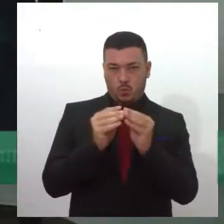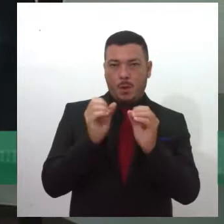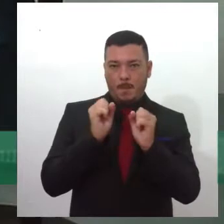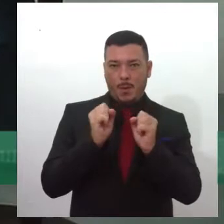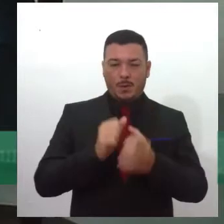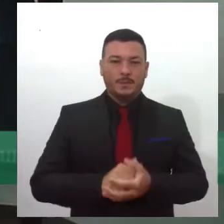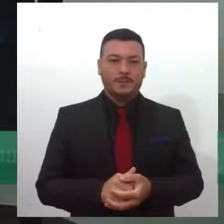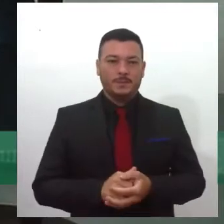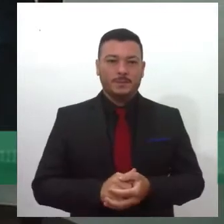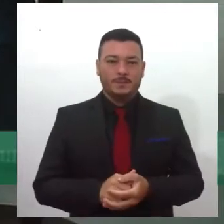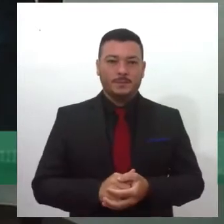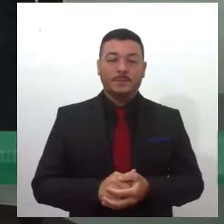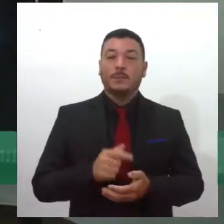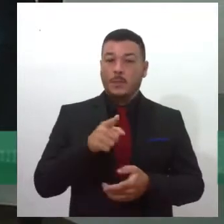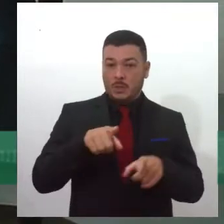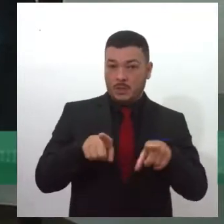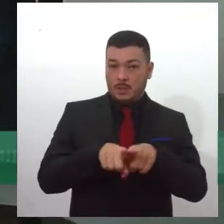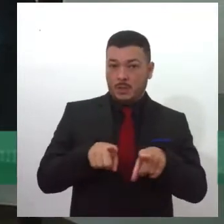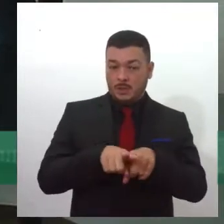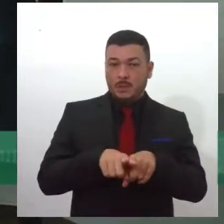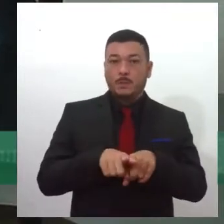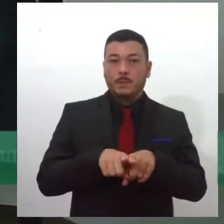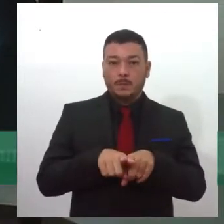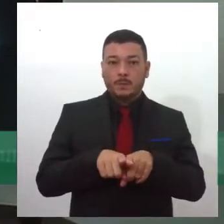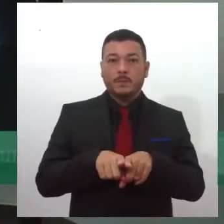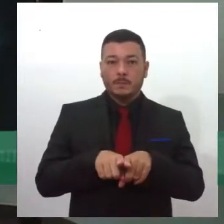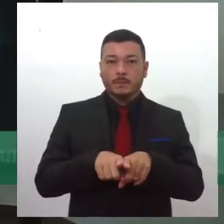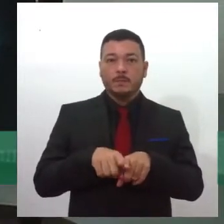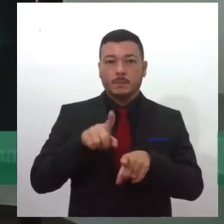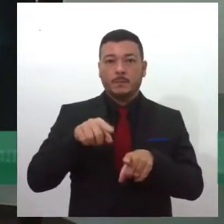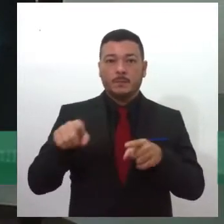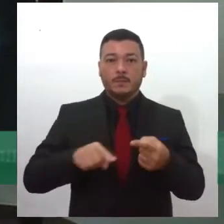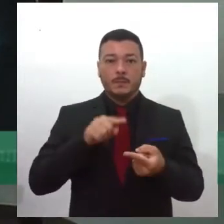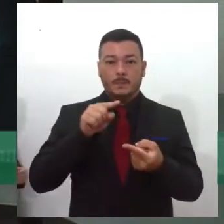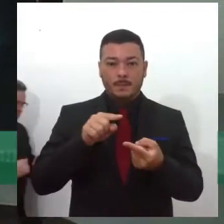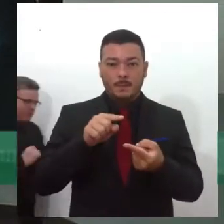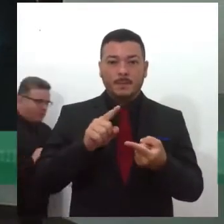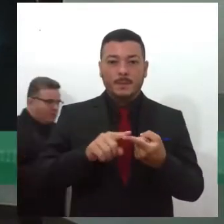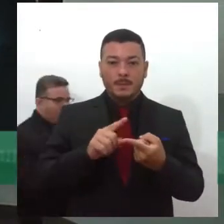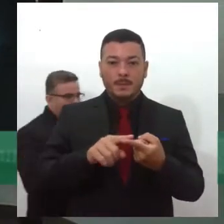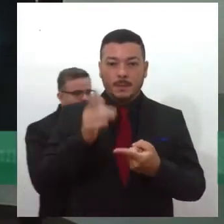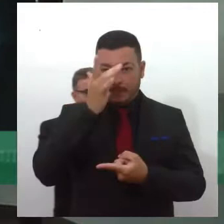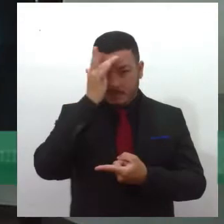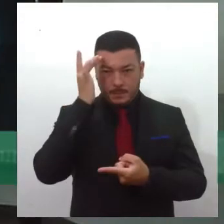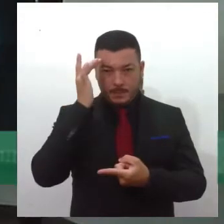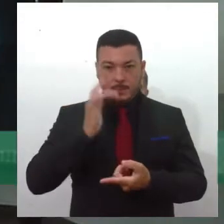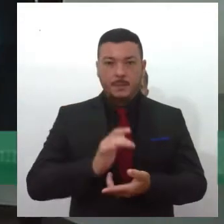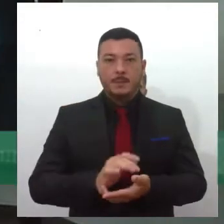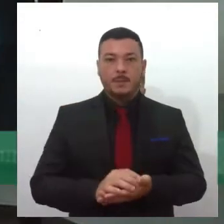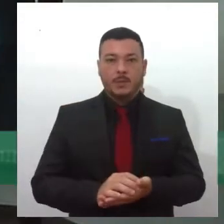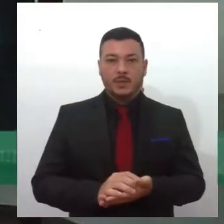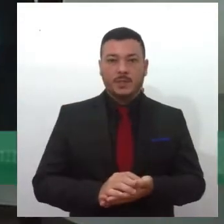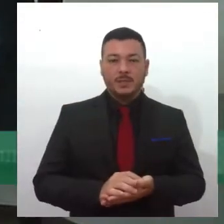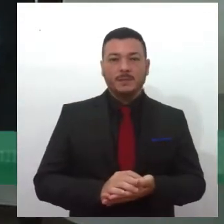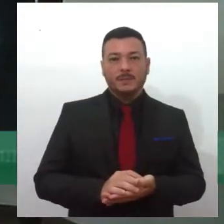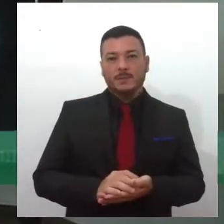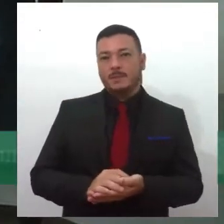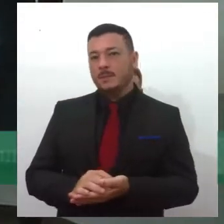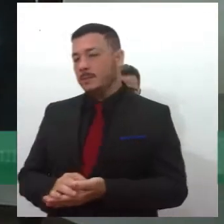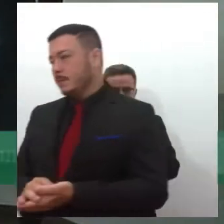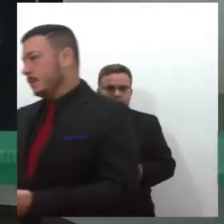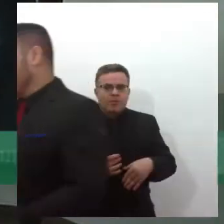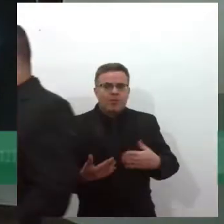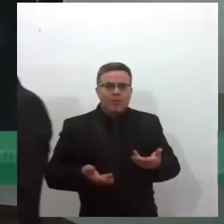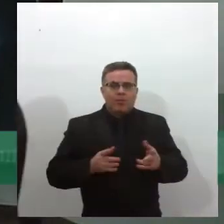e isso também pode ser um motivo para que as pessoas não se recuperem totalmente, né, é esse uso